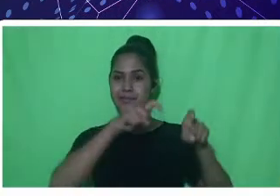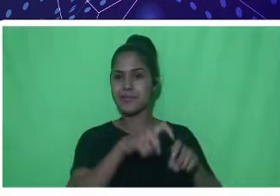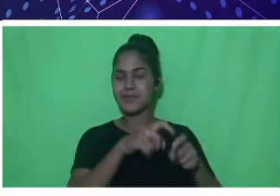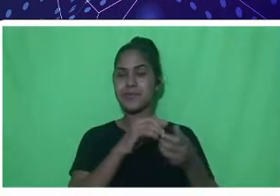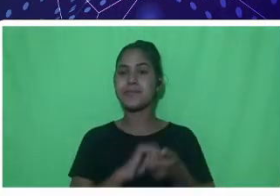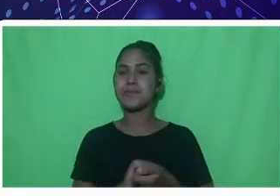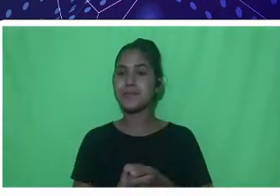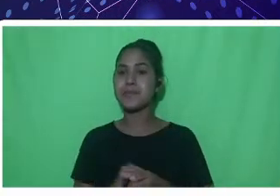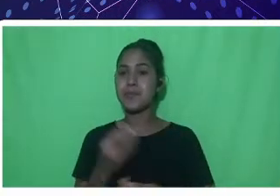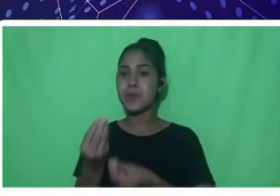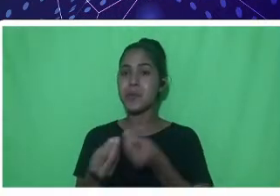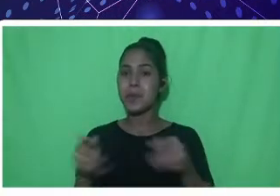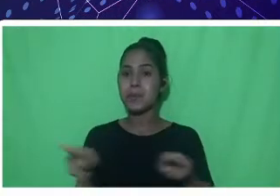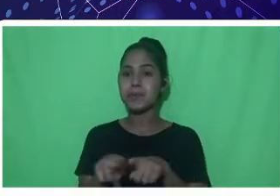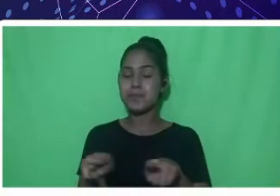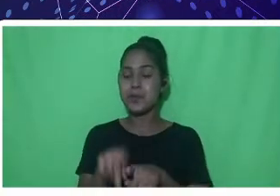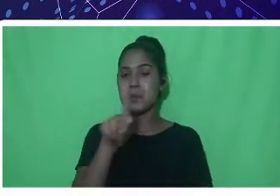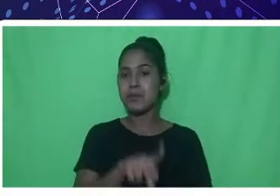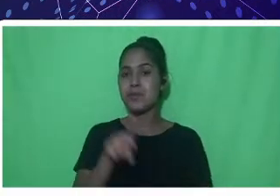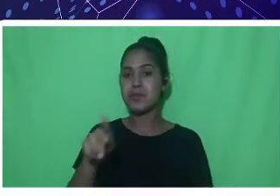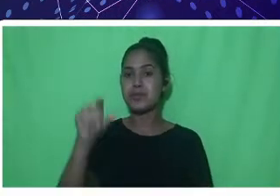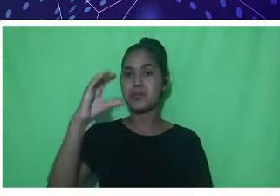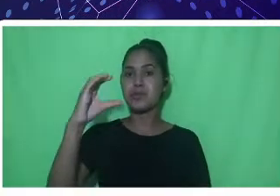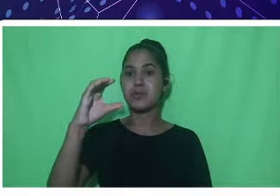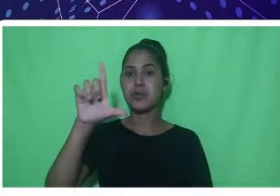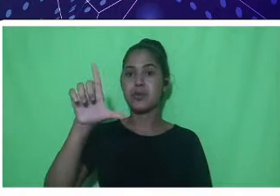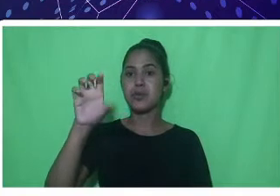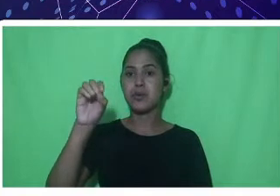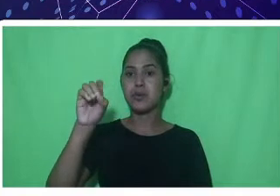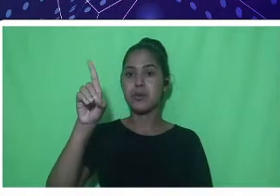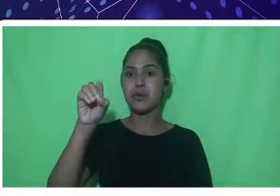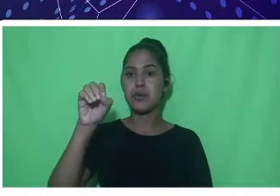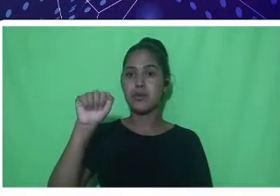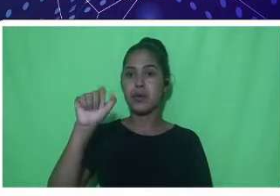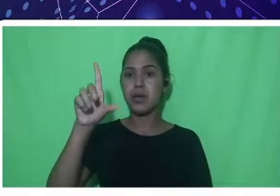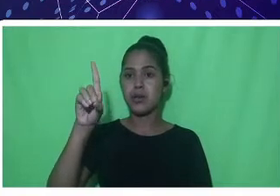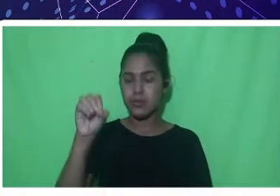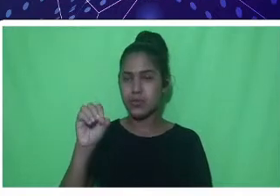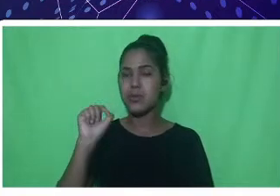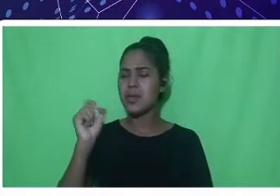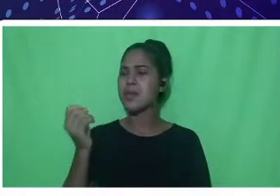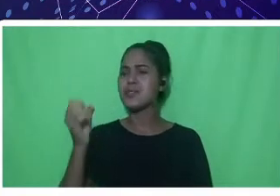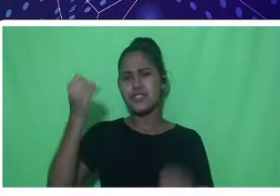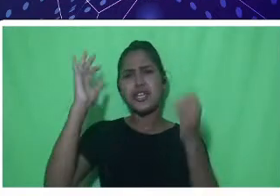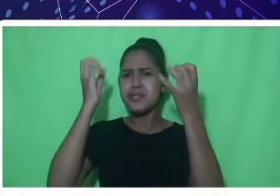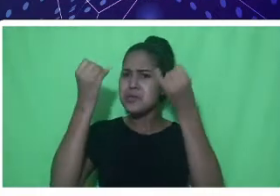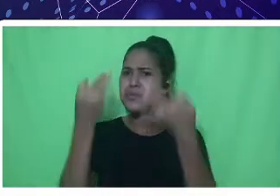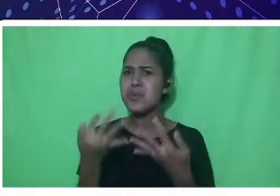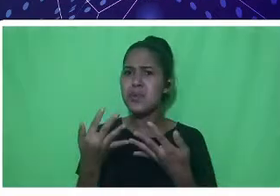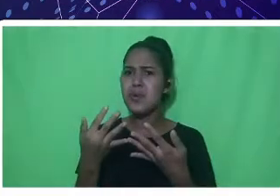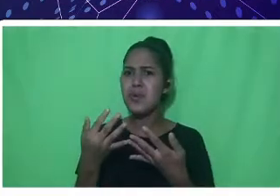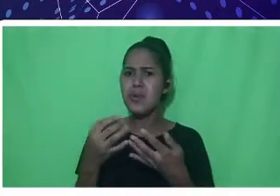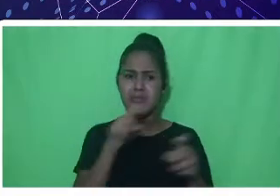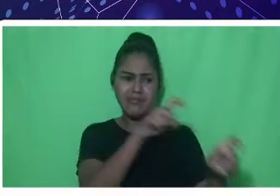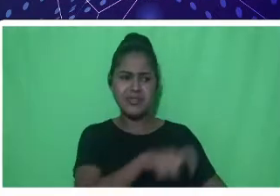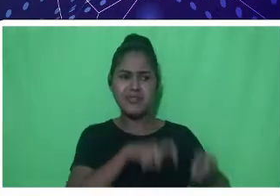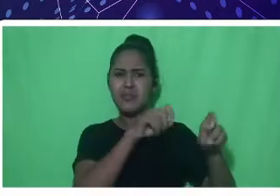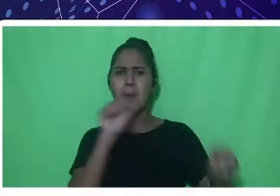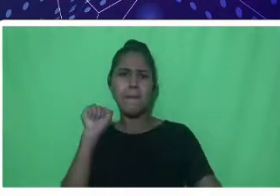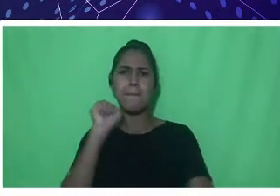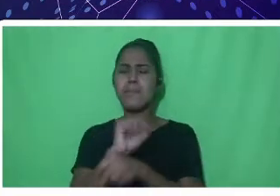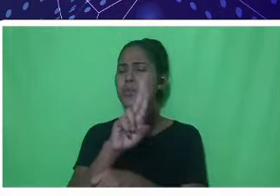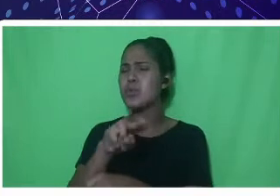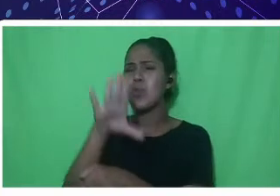início da nossa conversa, naquela bela explanação, o agro não para. E, literalmente,